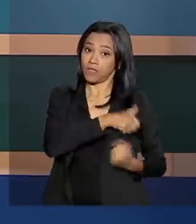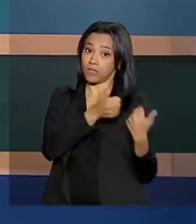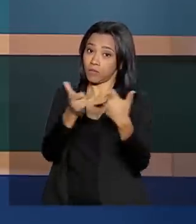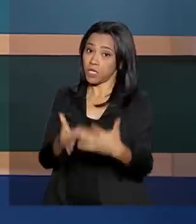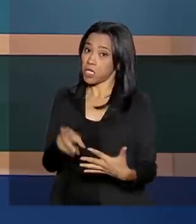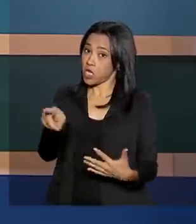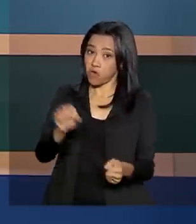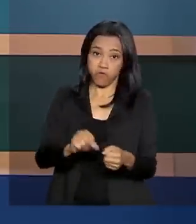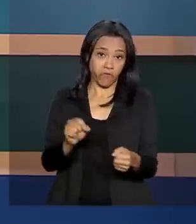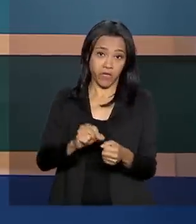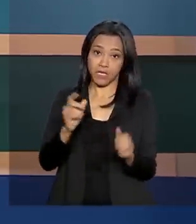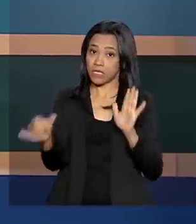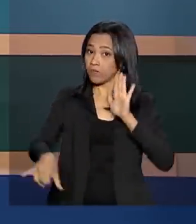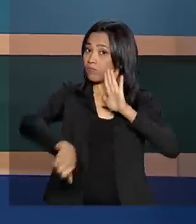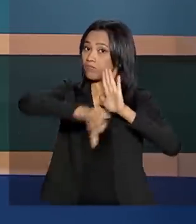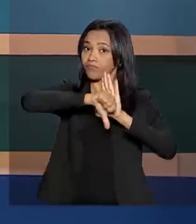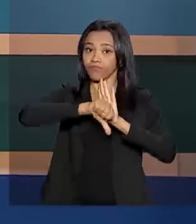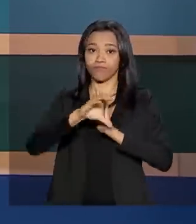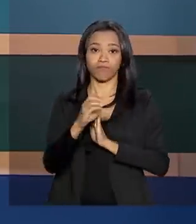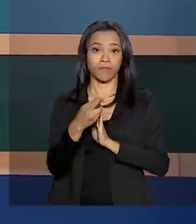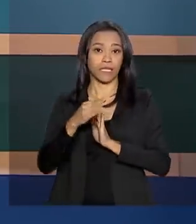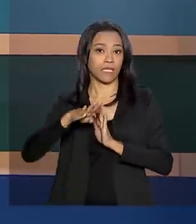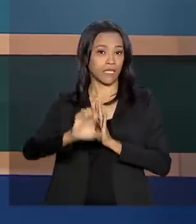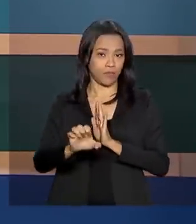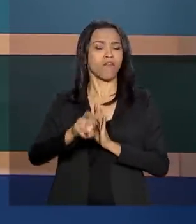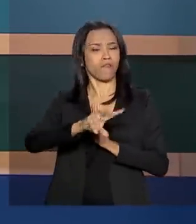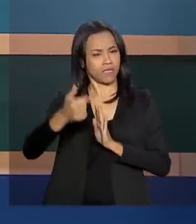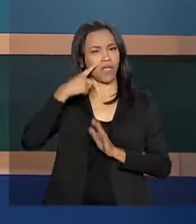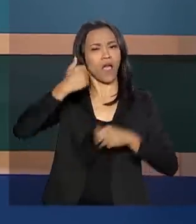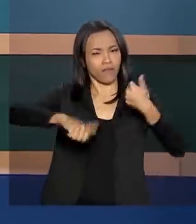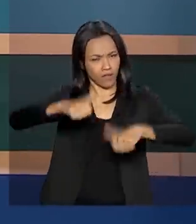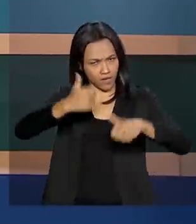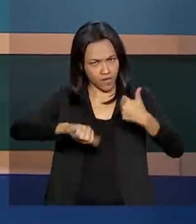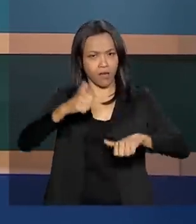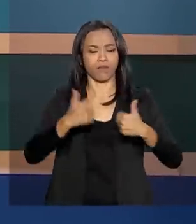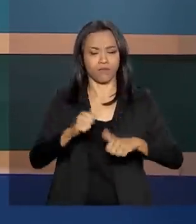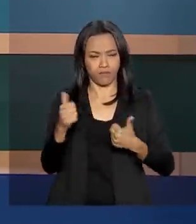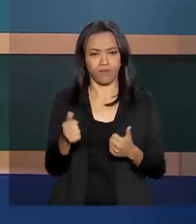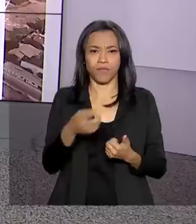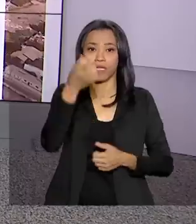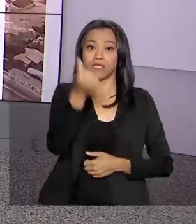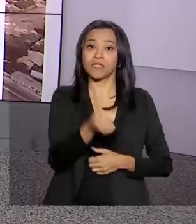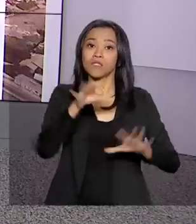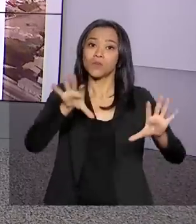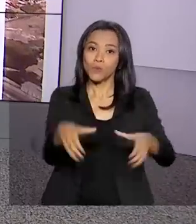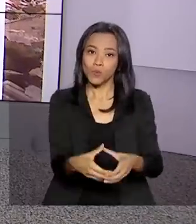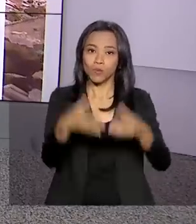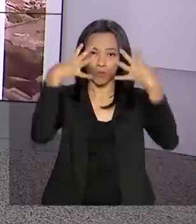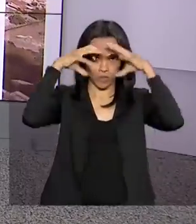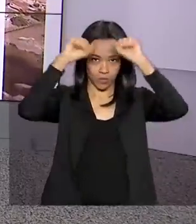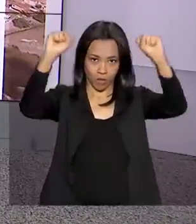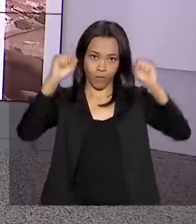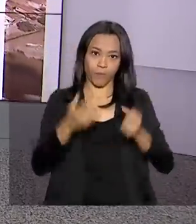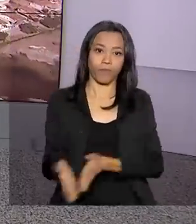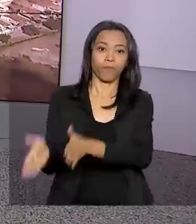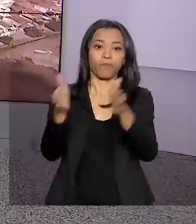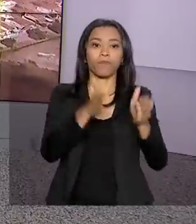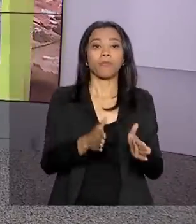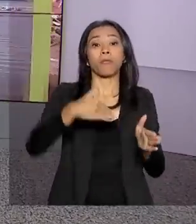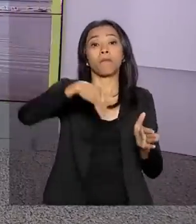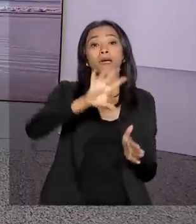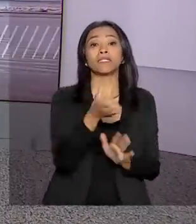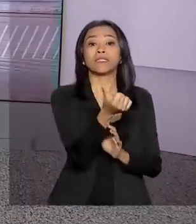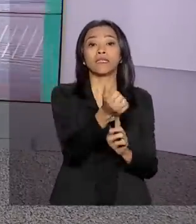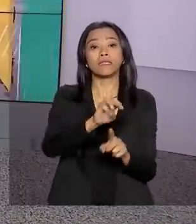nenhum crime. O caso será analisado a partir das duas da tarde pela sexta turma do tribunal. Mais de 6 milhões de pessoas